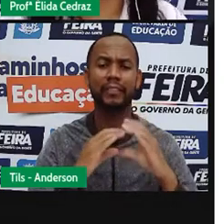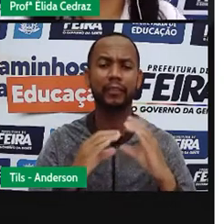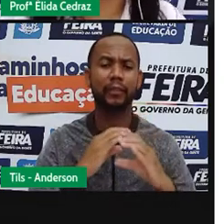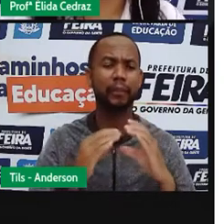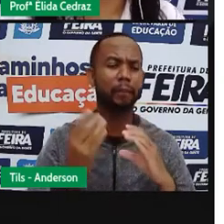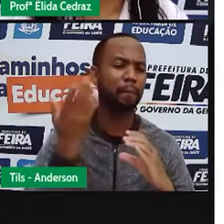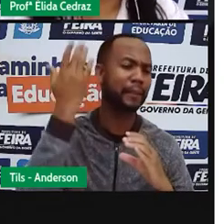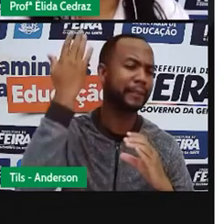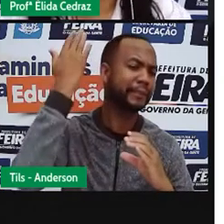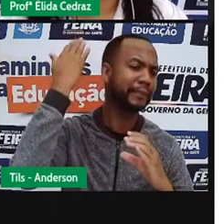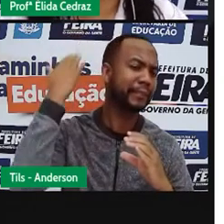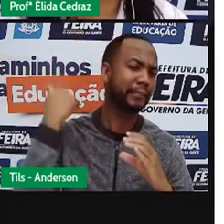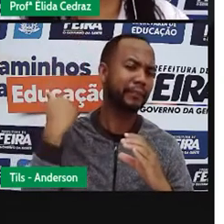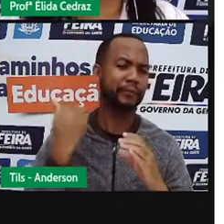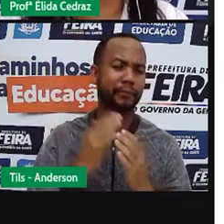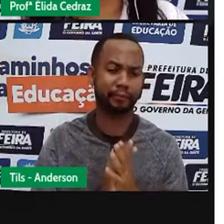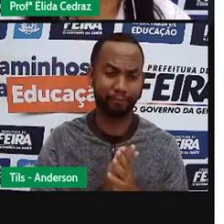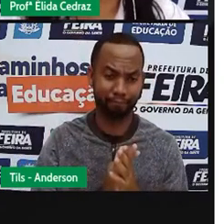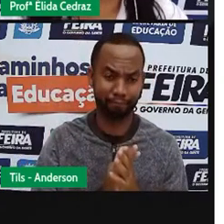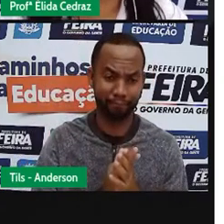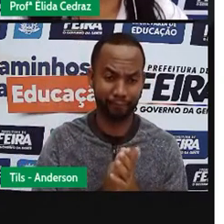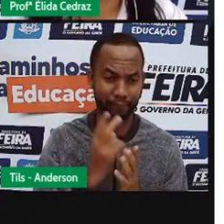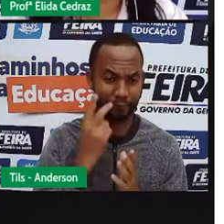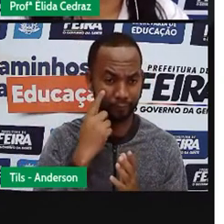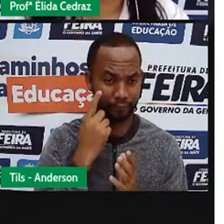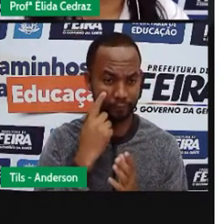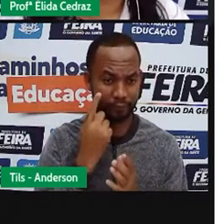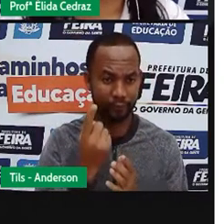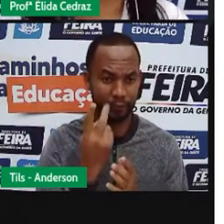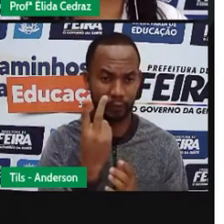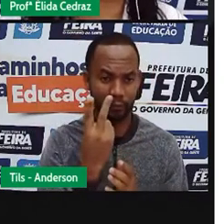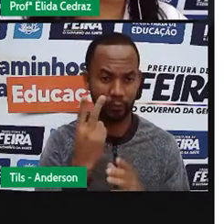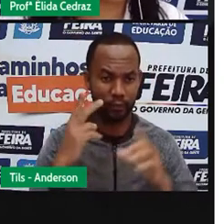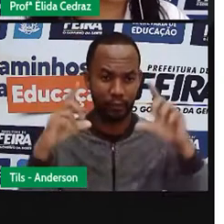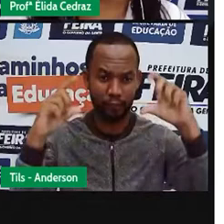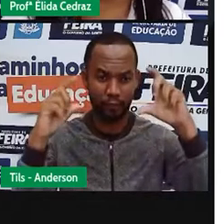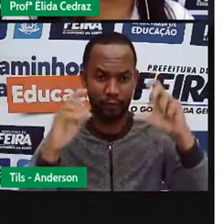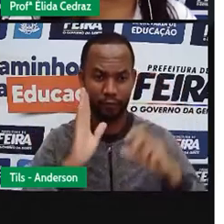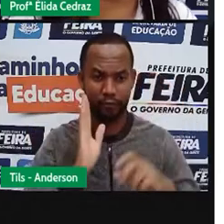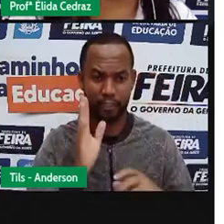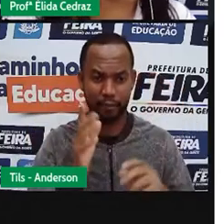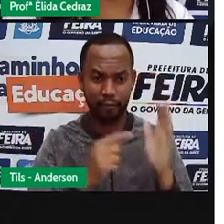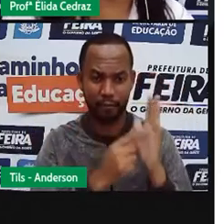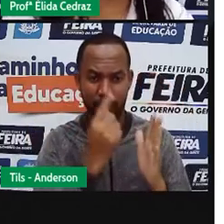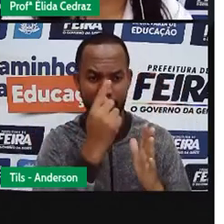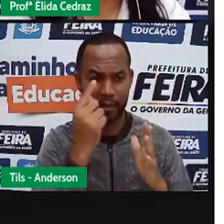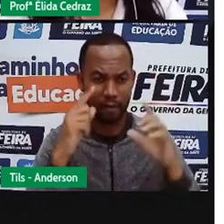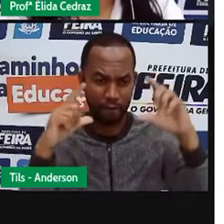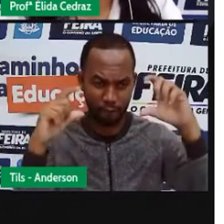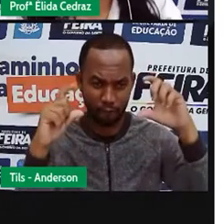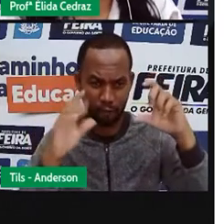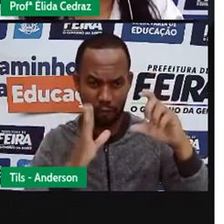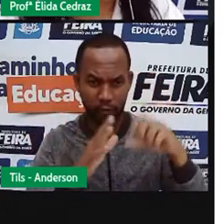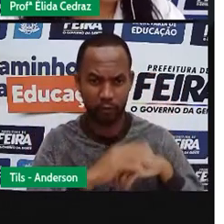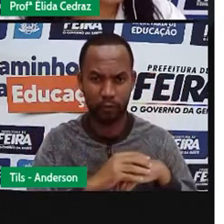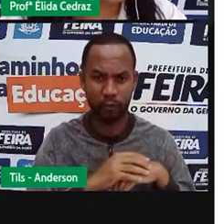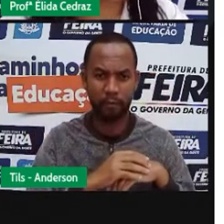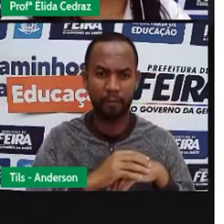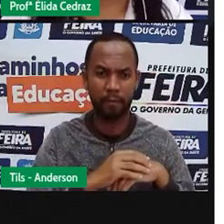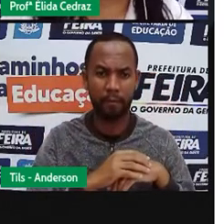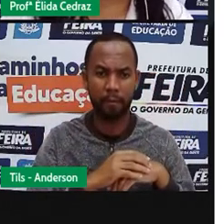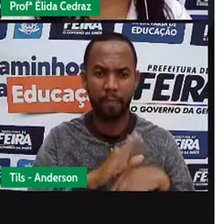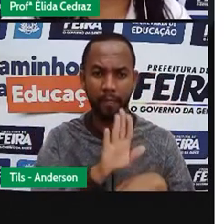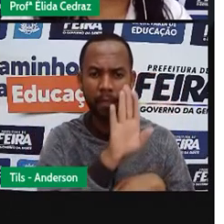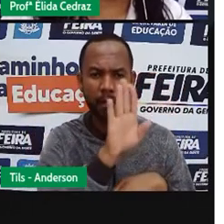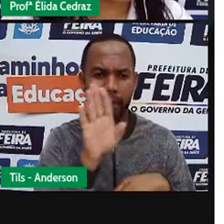começou? A próxima, essas duas imagens. Você já viu essa primeira imagem? Essa parede,